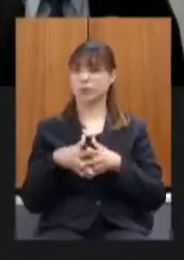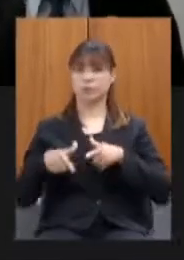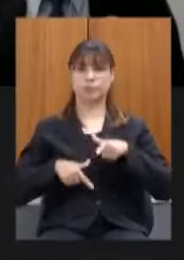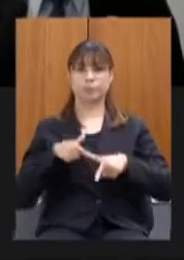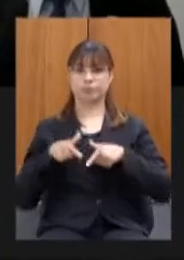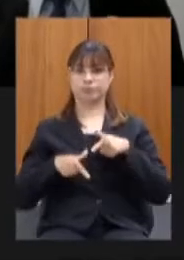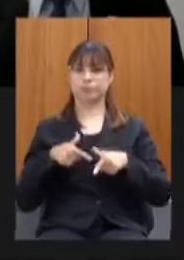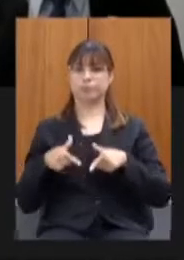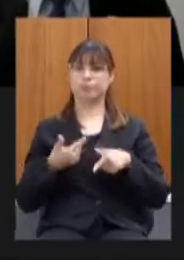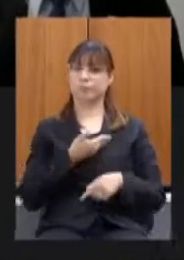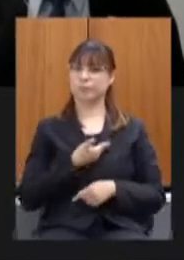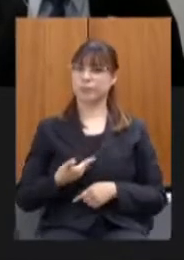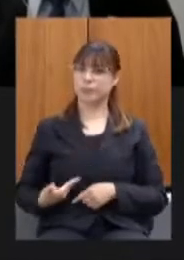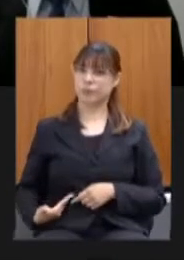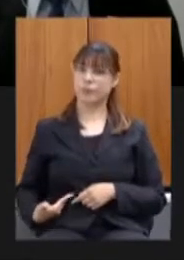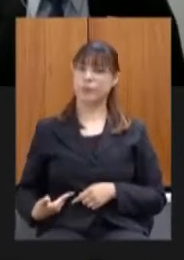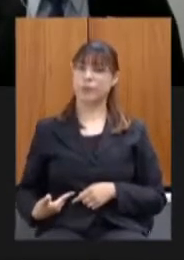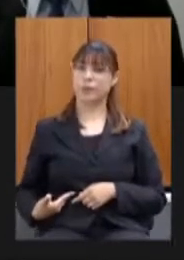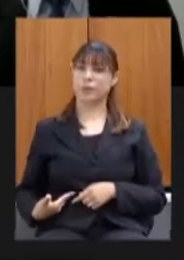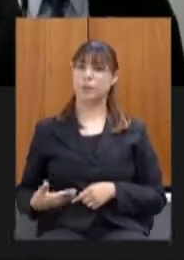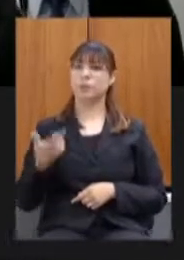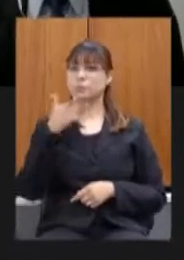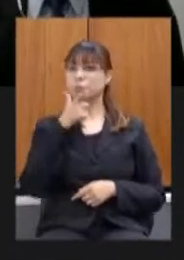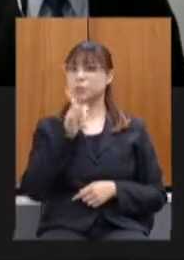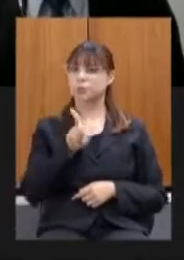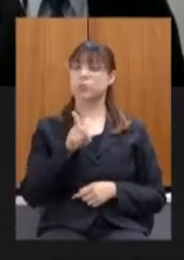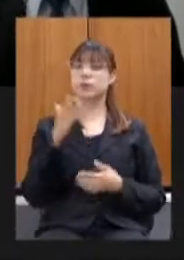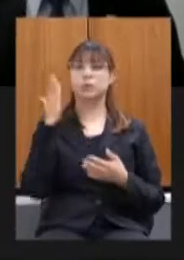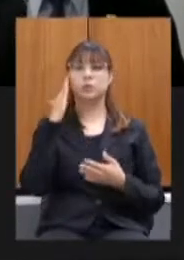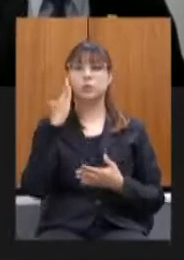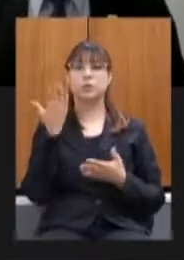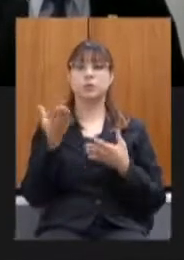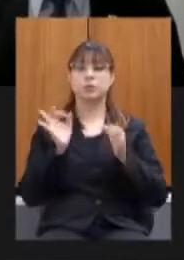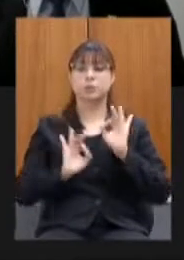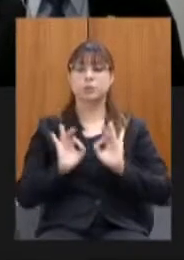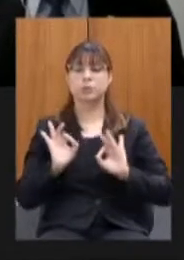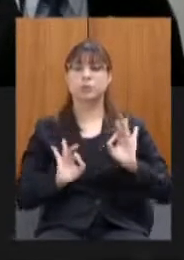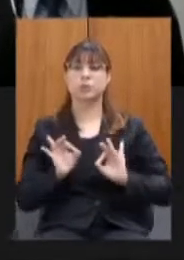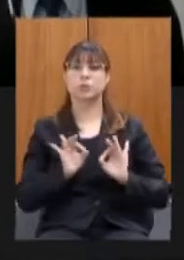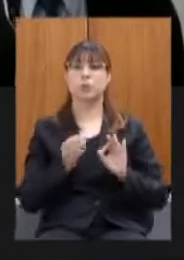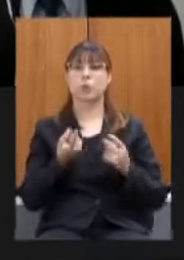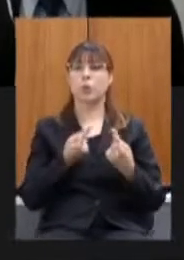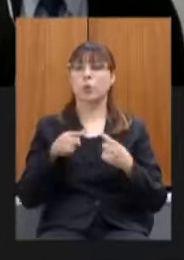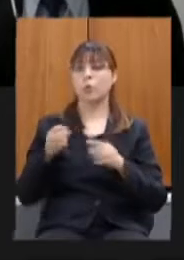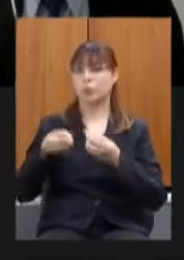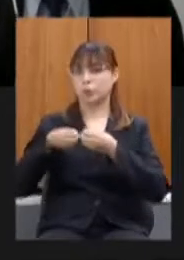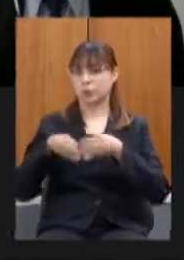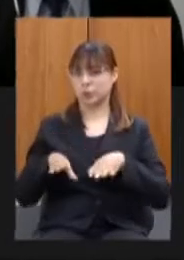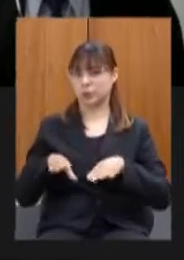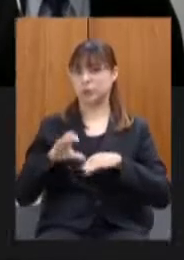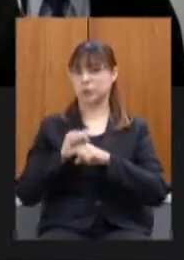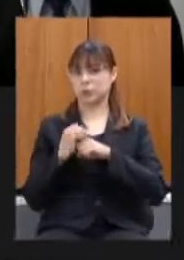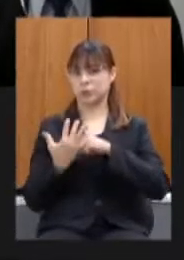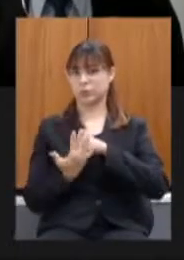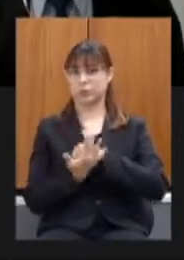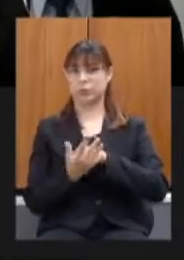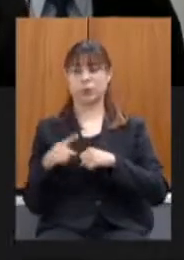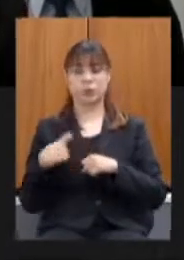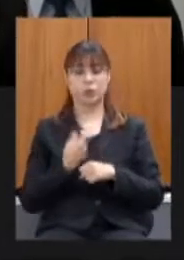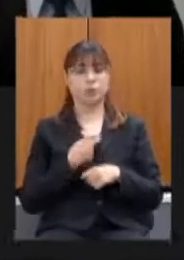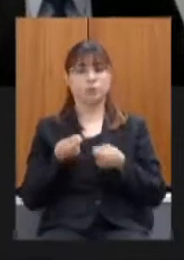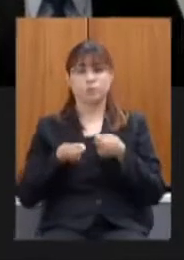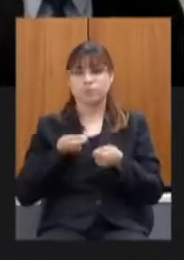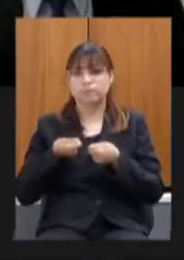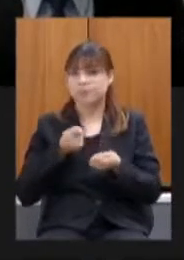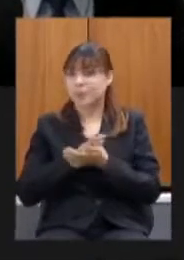com relação ao ataque às consequências da pandemia nós não contingenciamos nenhum